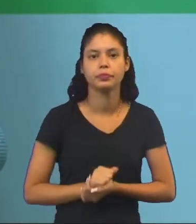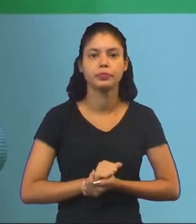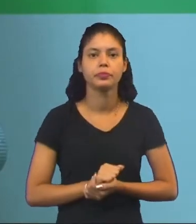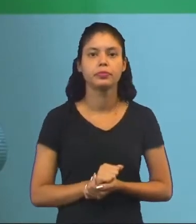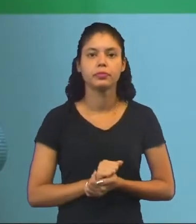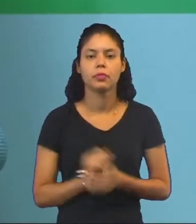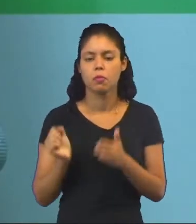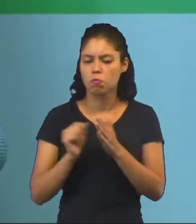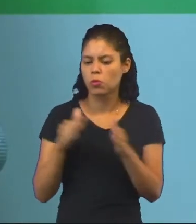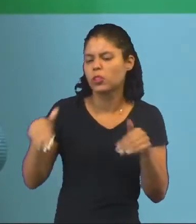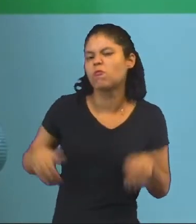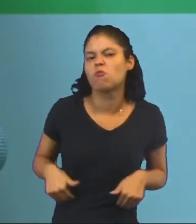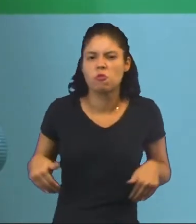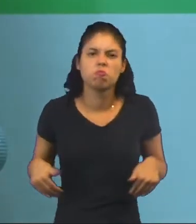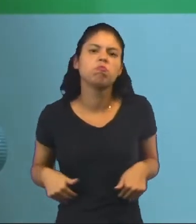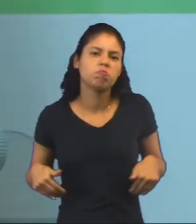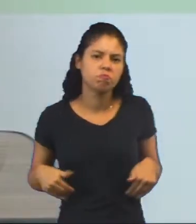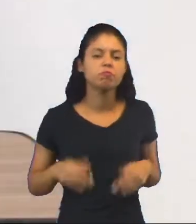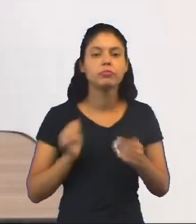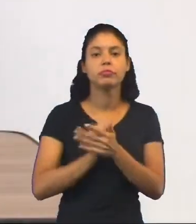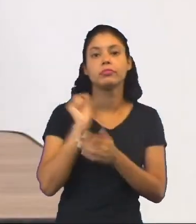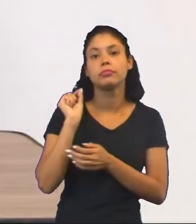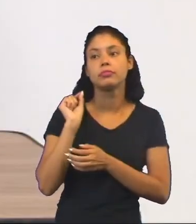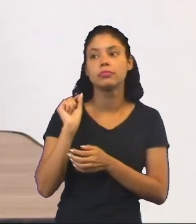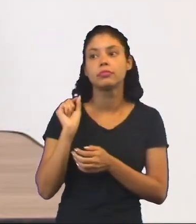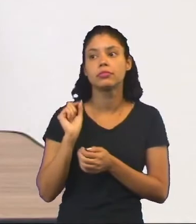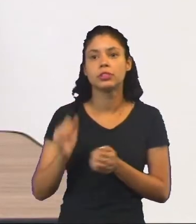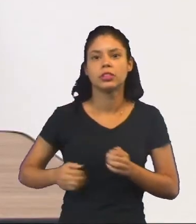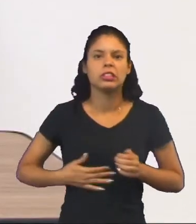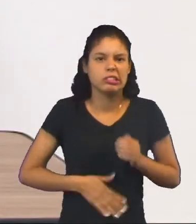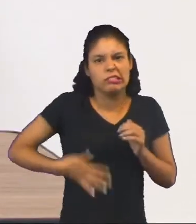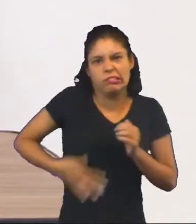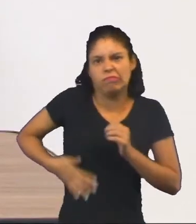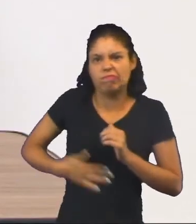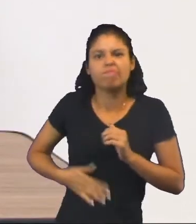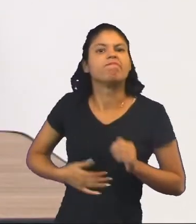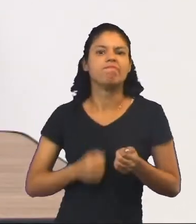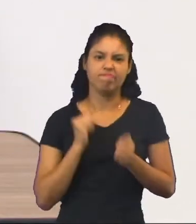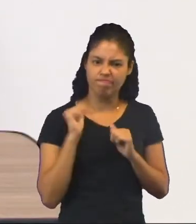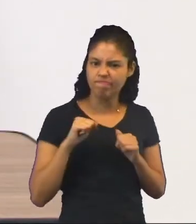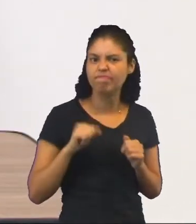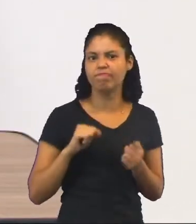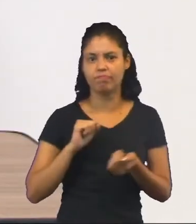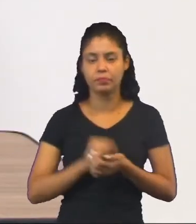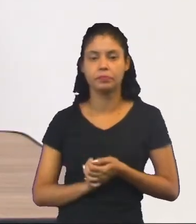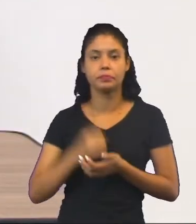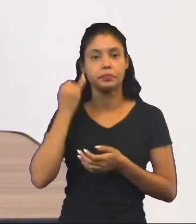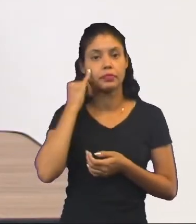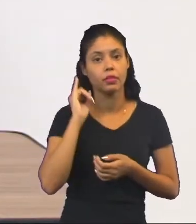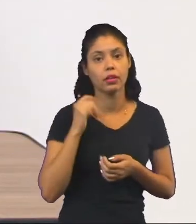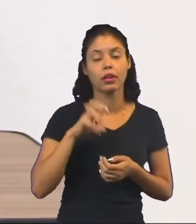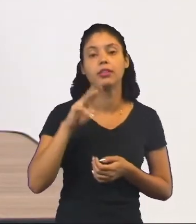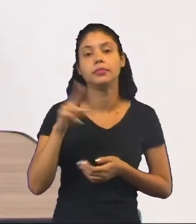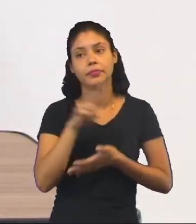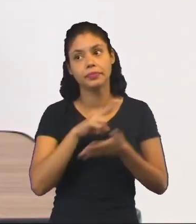Então, ele falou muita fome. Ou seja, ele fez o quê? Tô com muita fome. E para dar essa ideia para quem a está lendo,